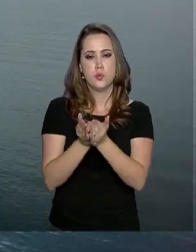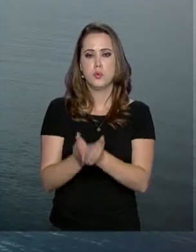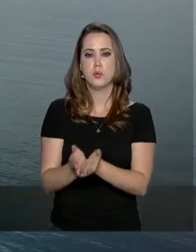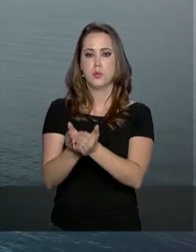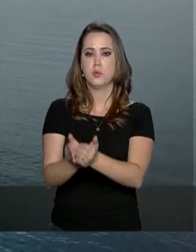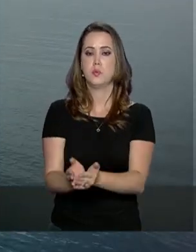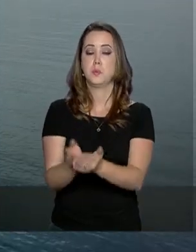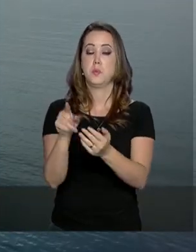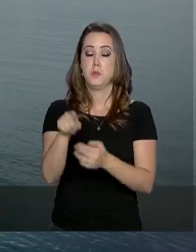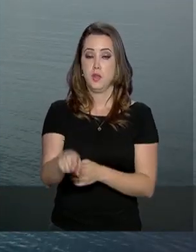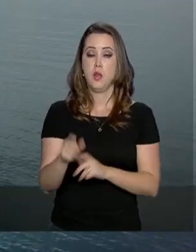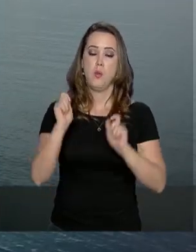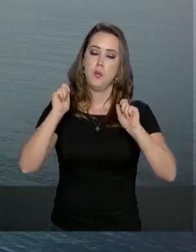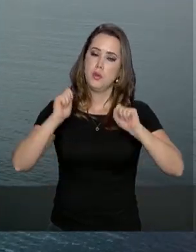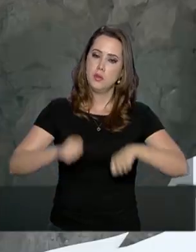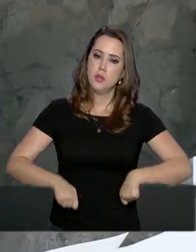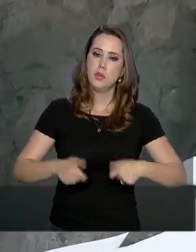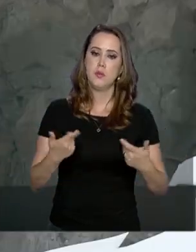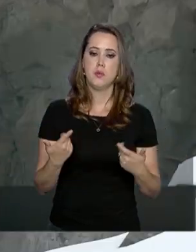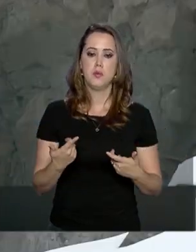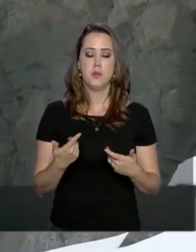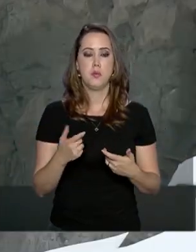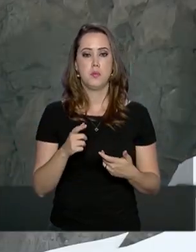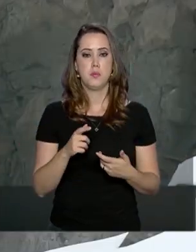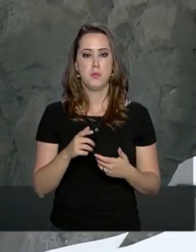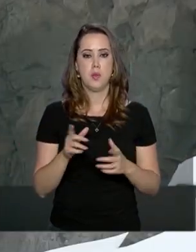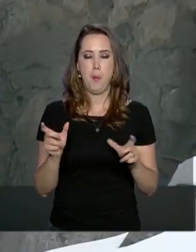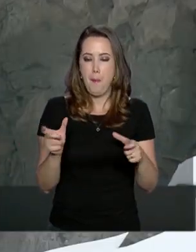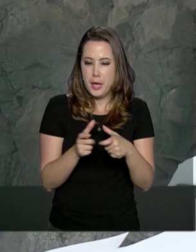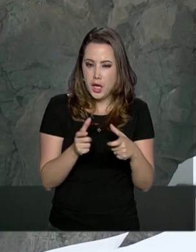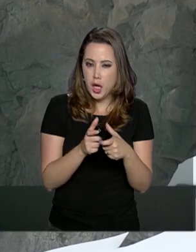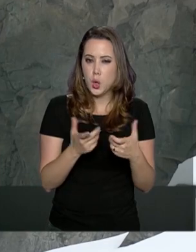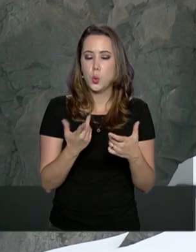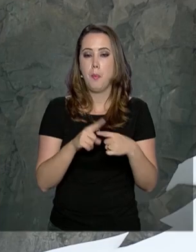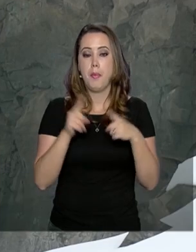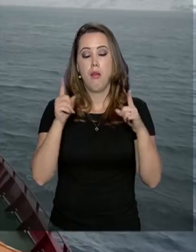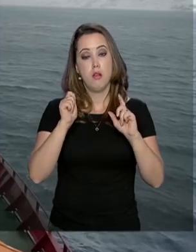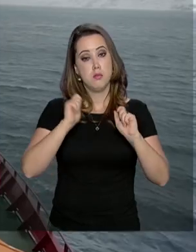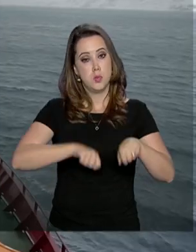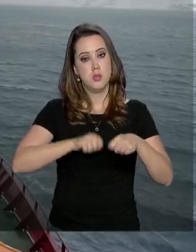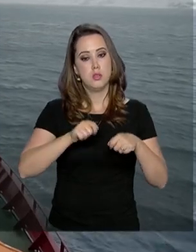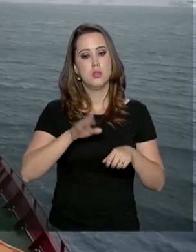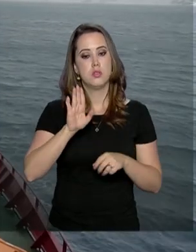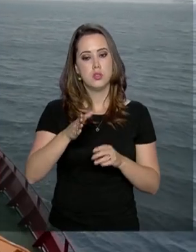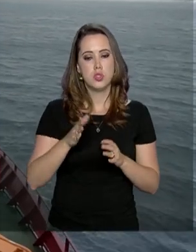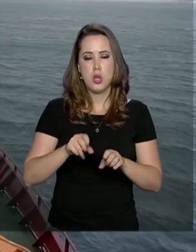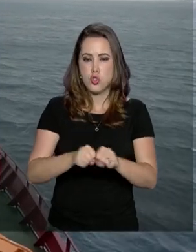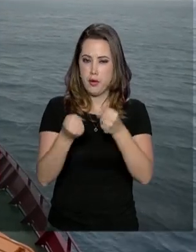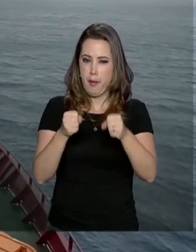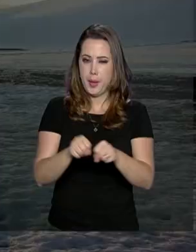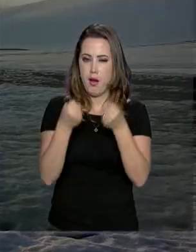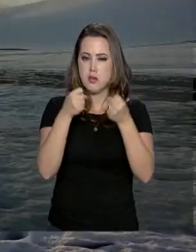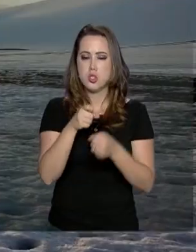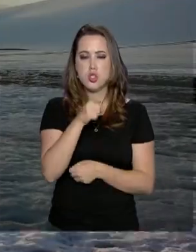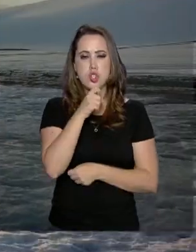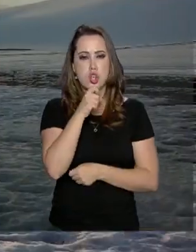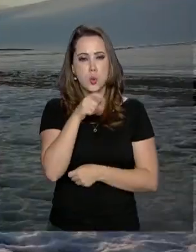de apoio ao Antártico, com uma capacidade pequena, mas já de quebra-gelo.